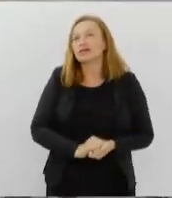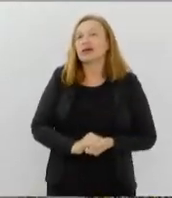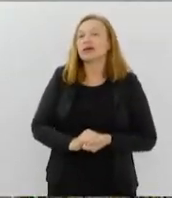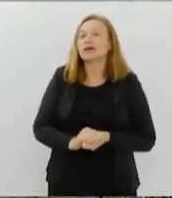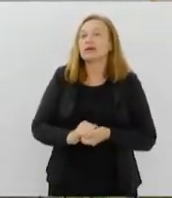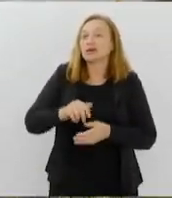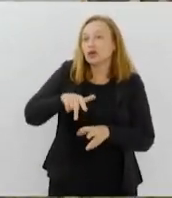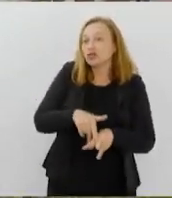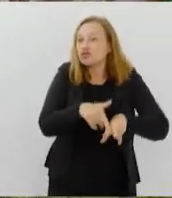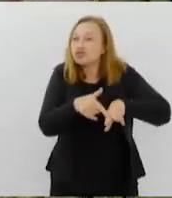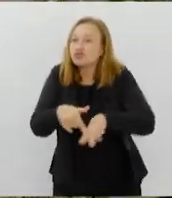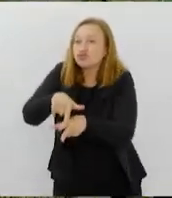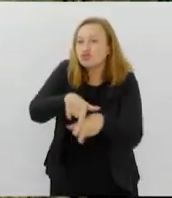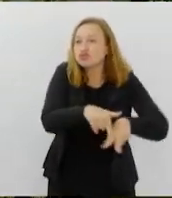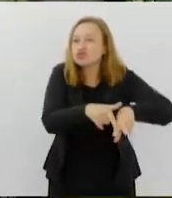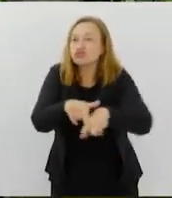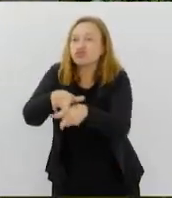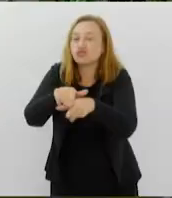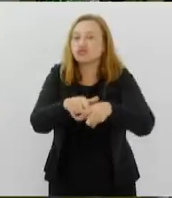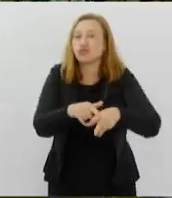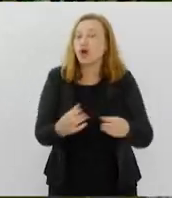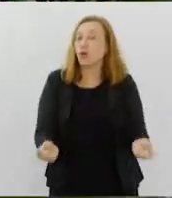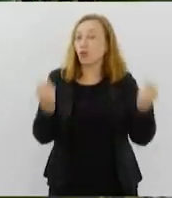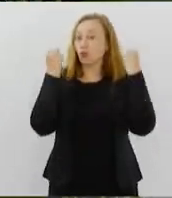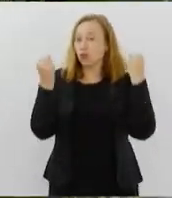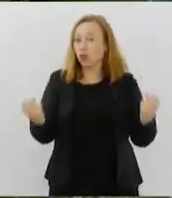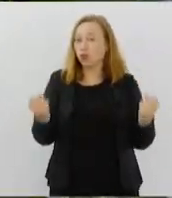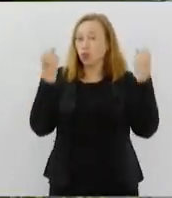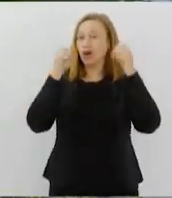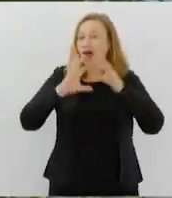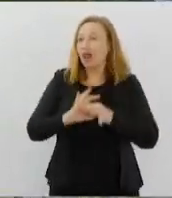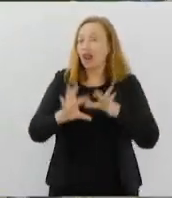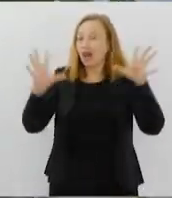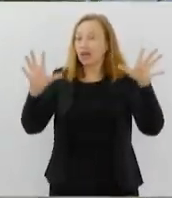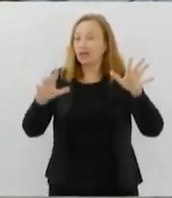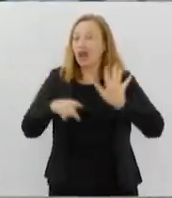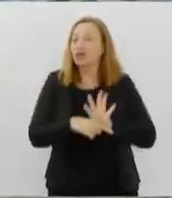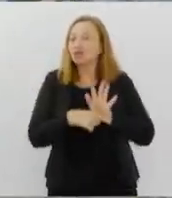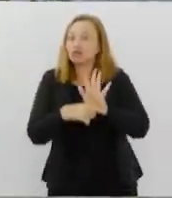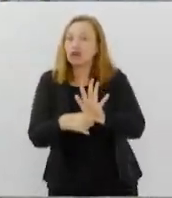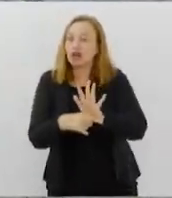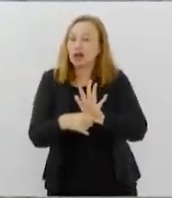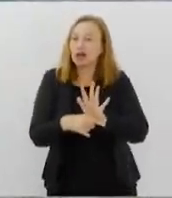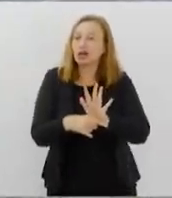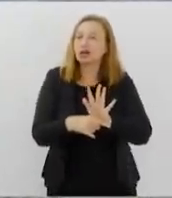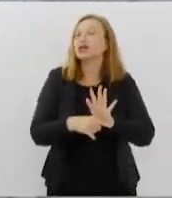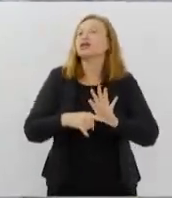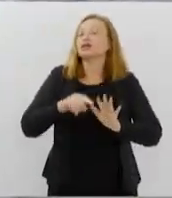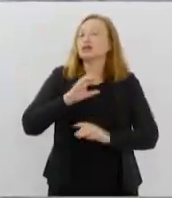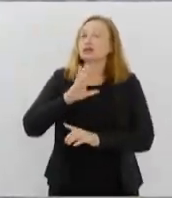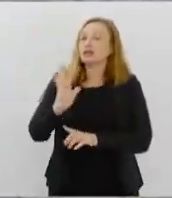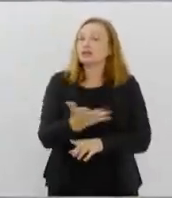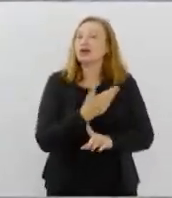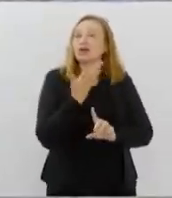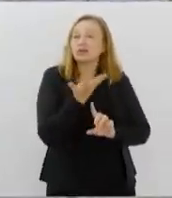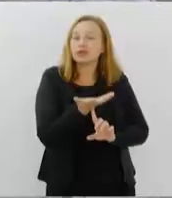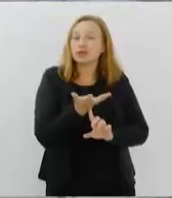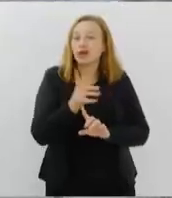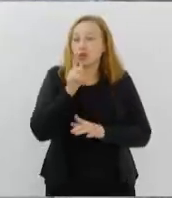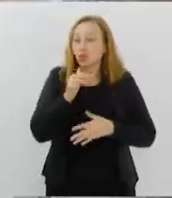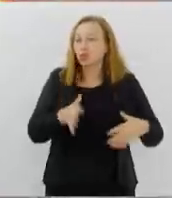e academias ao ar livre, para frear a expansão urbana e ajudar na recuperação ambiental dos rios.